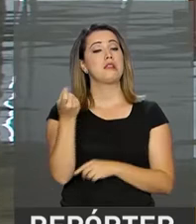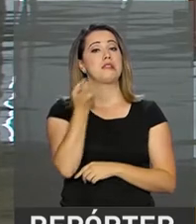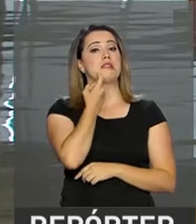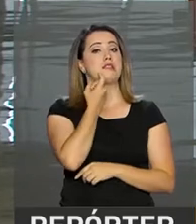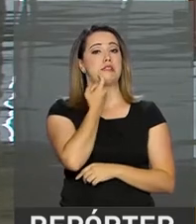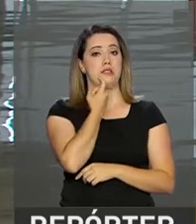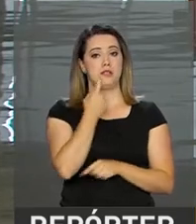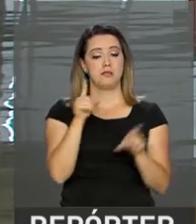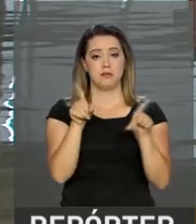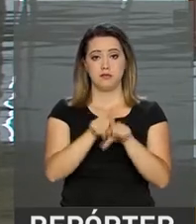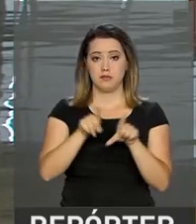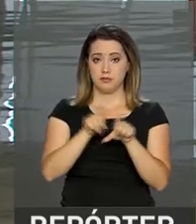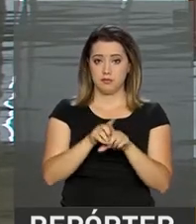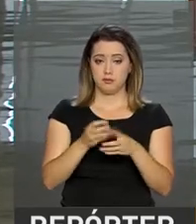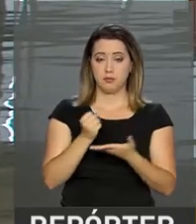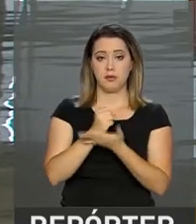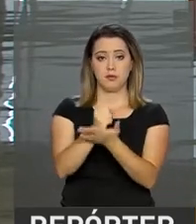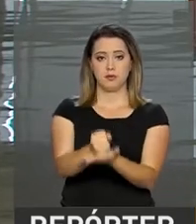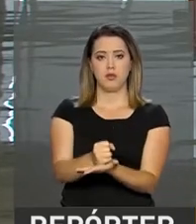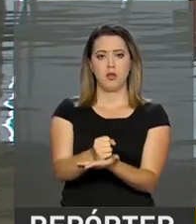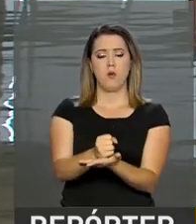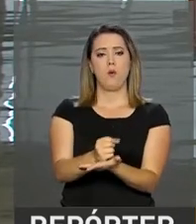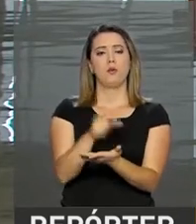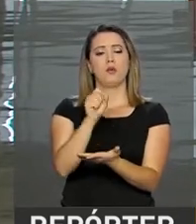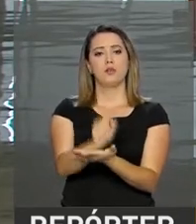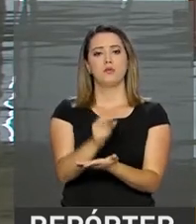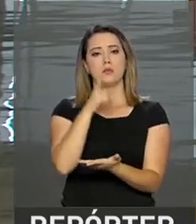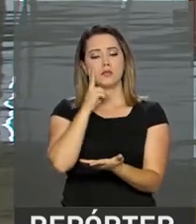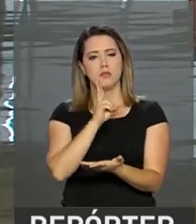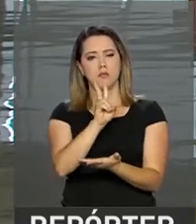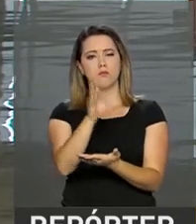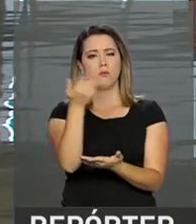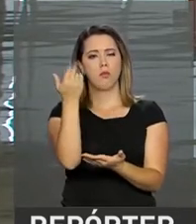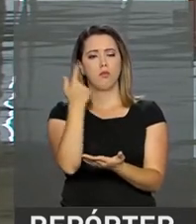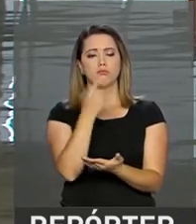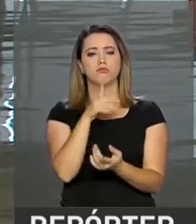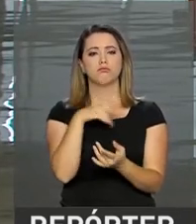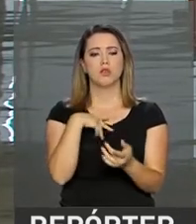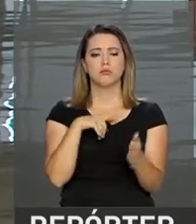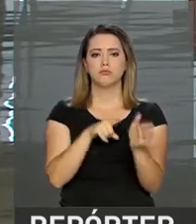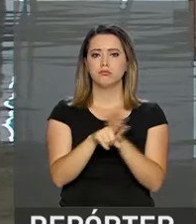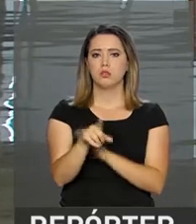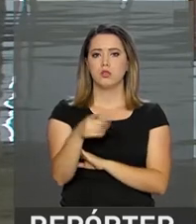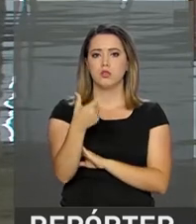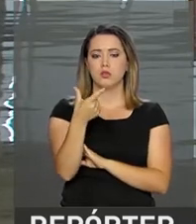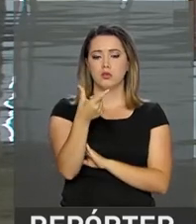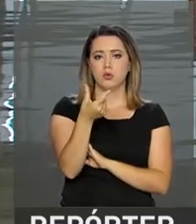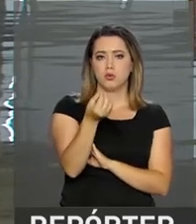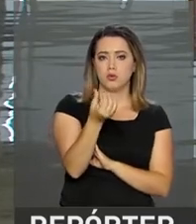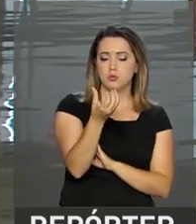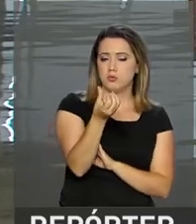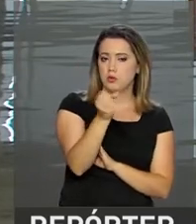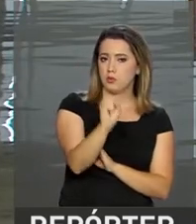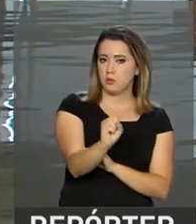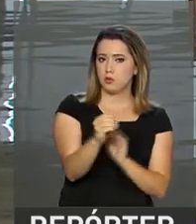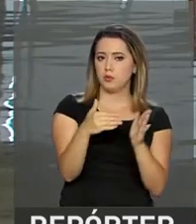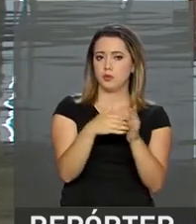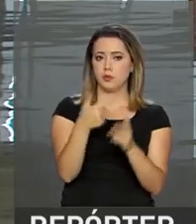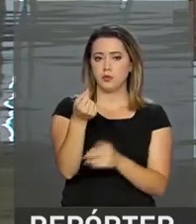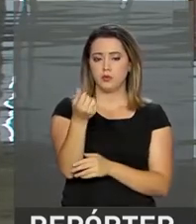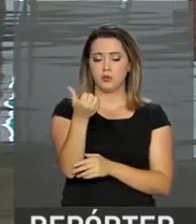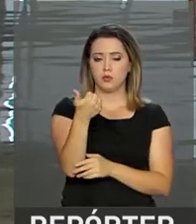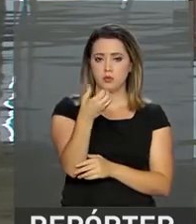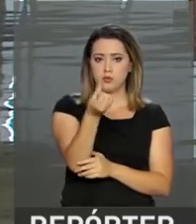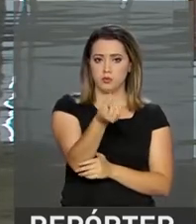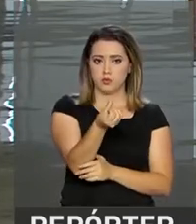também vai estar disponível a consulta aos lotes residuais de 2008 a 2016. Apenas para as restituições de